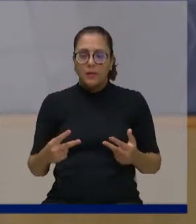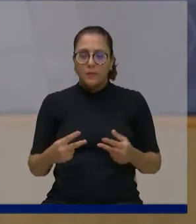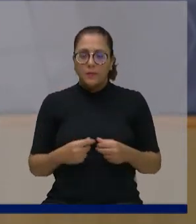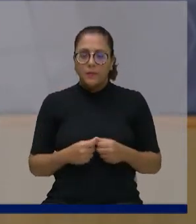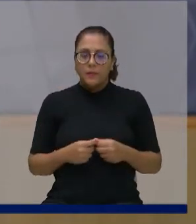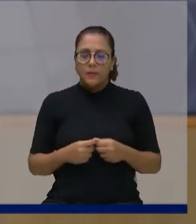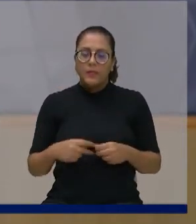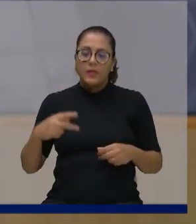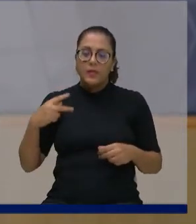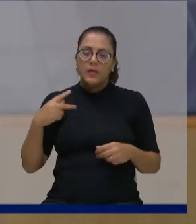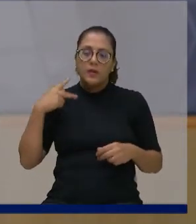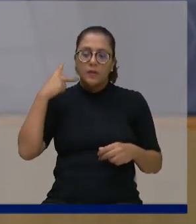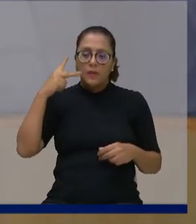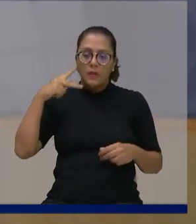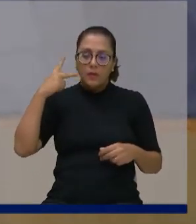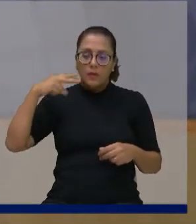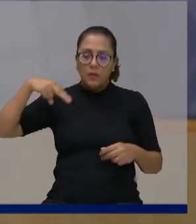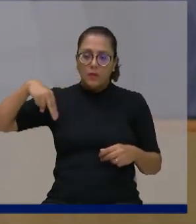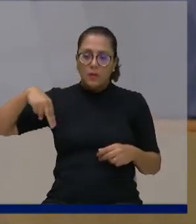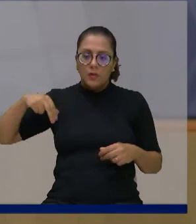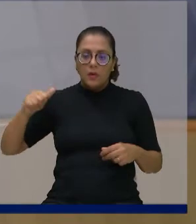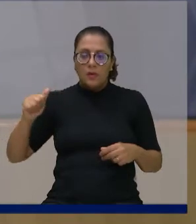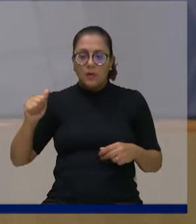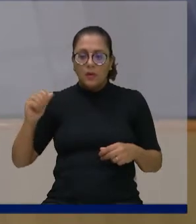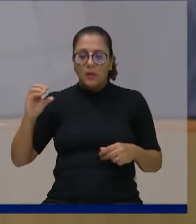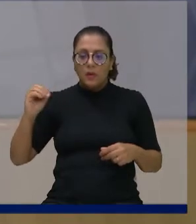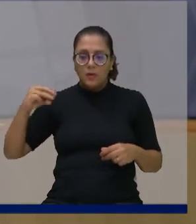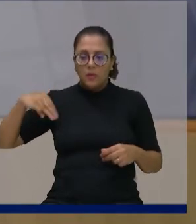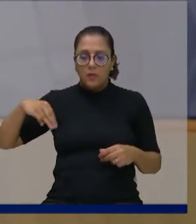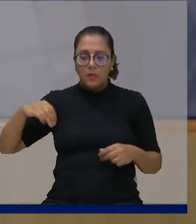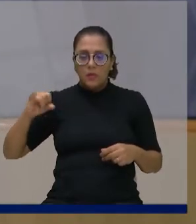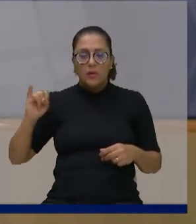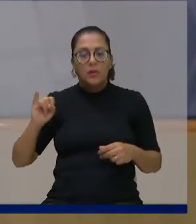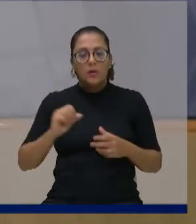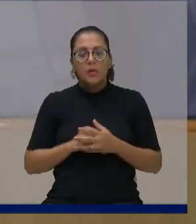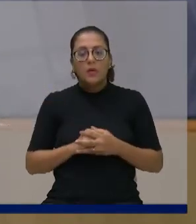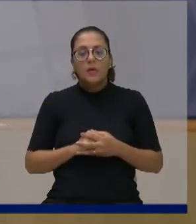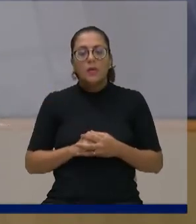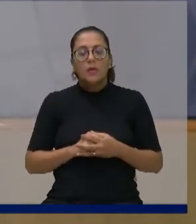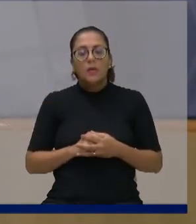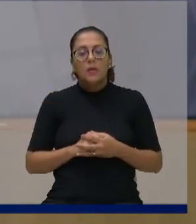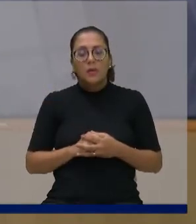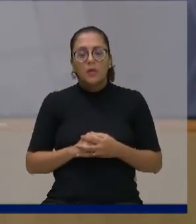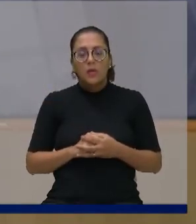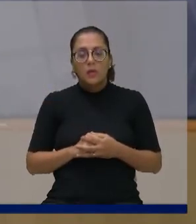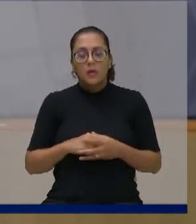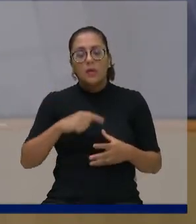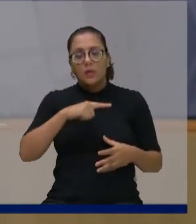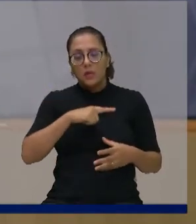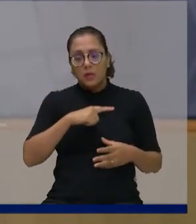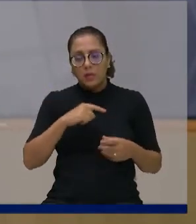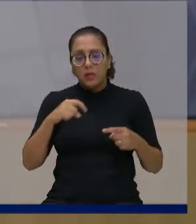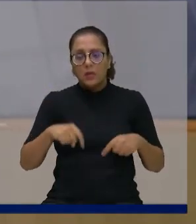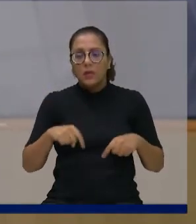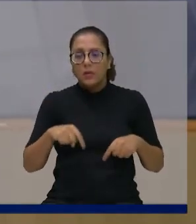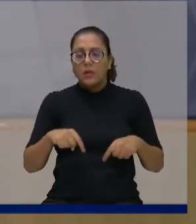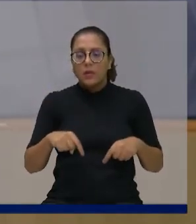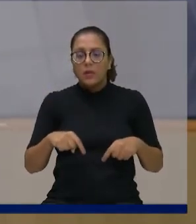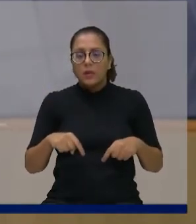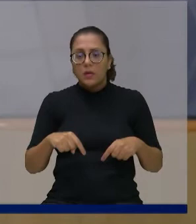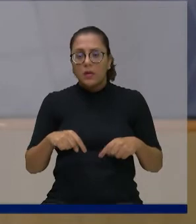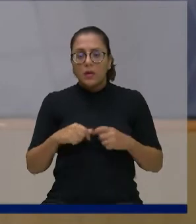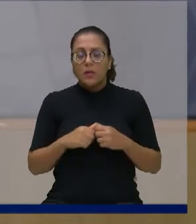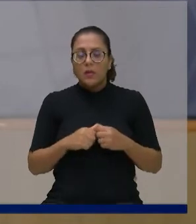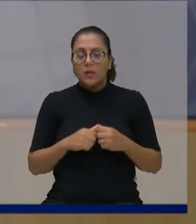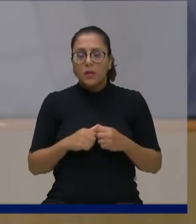novamente eu falo, não é nada pessoal, que eu considero, nós temos aqui, não sei se os vereadores sabem disso, nós temos uma